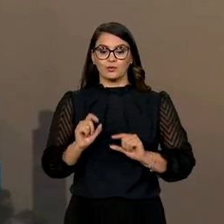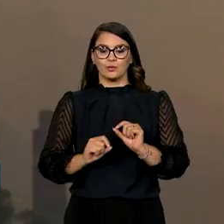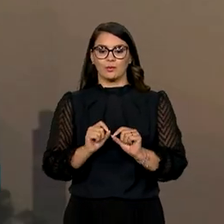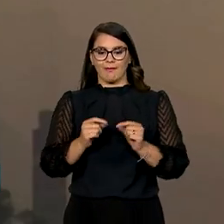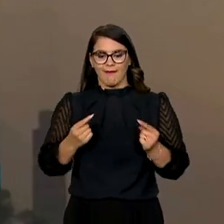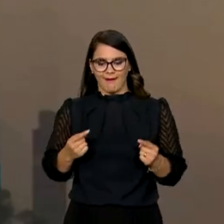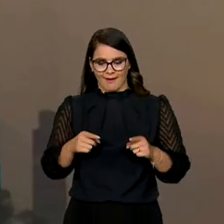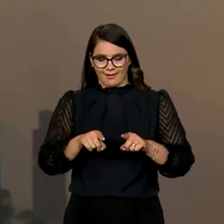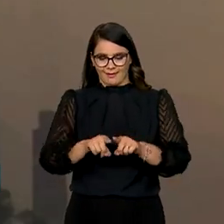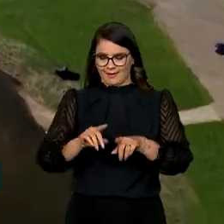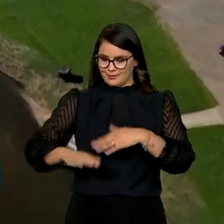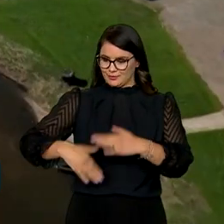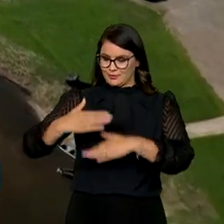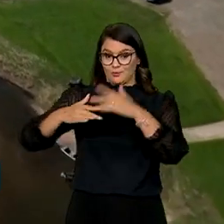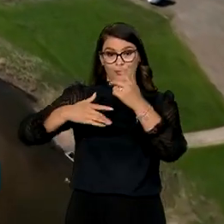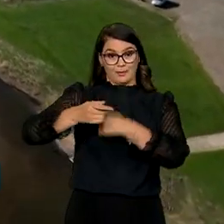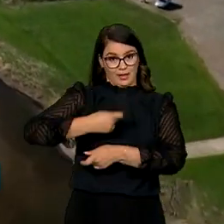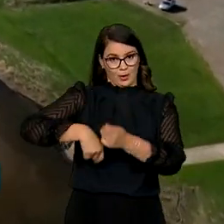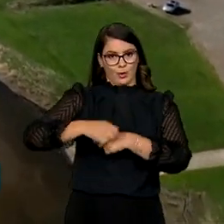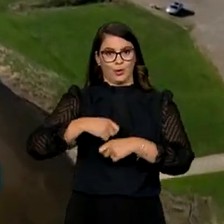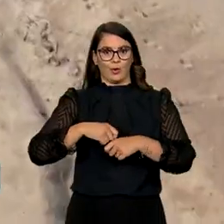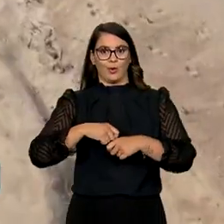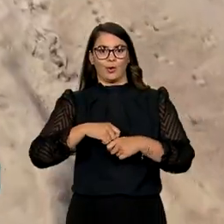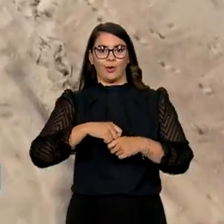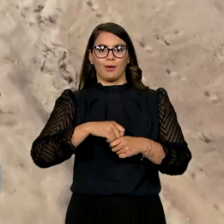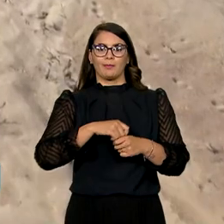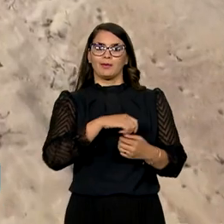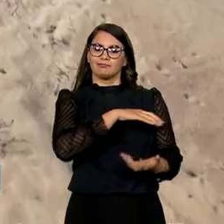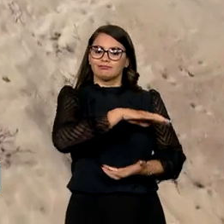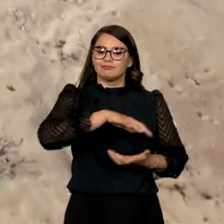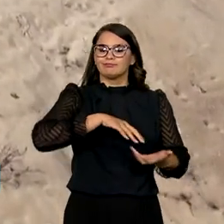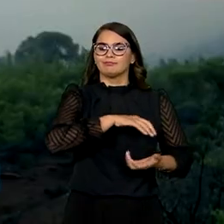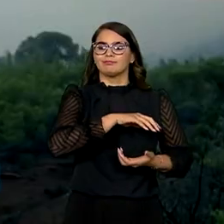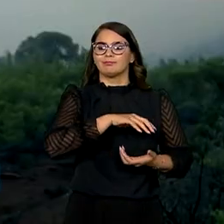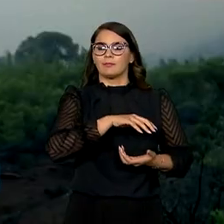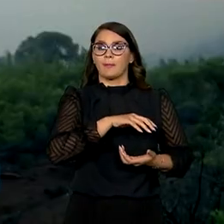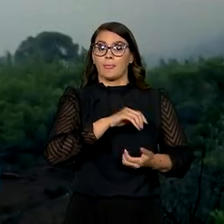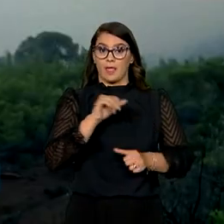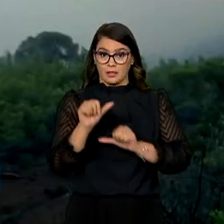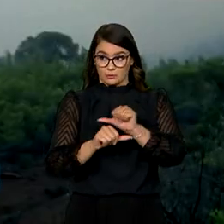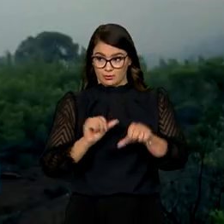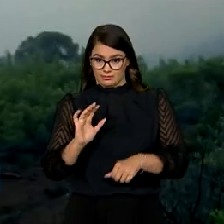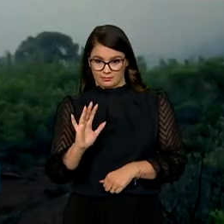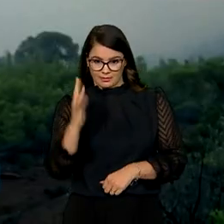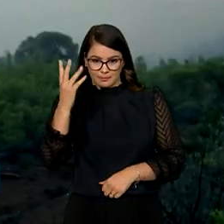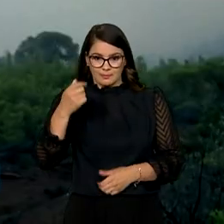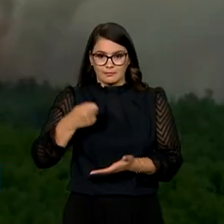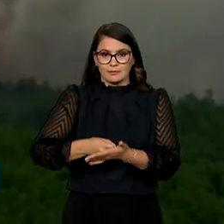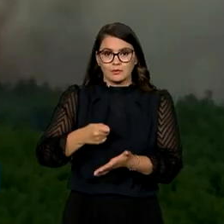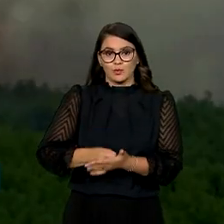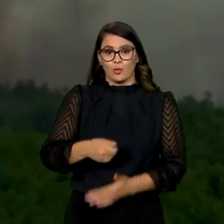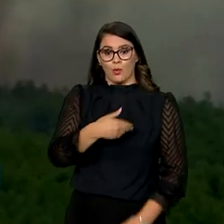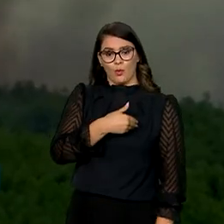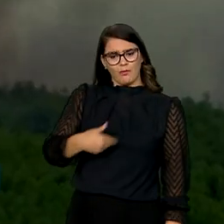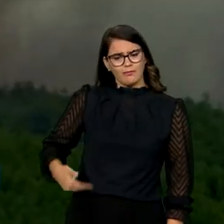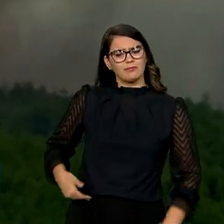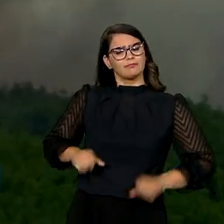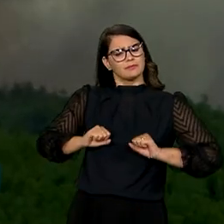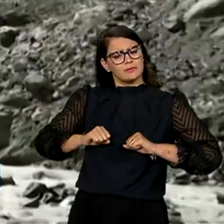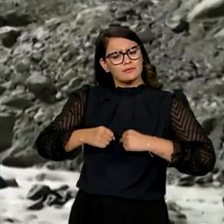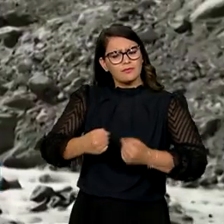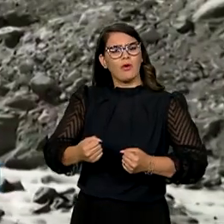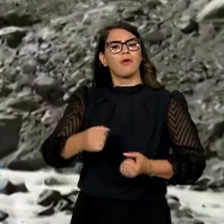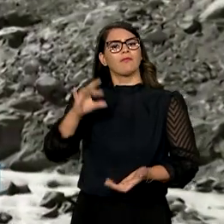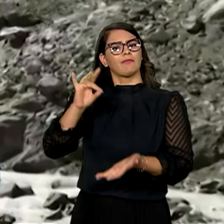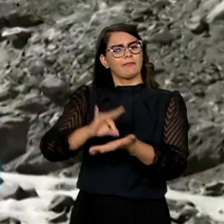desenvolvimento econômico e meio ambiente. As mudanças climáticas têm exigido que os governos se dediquem a